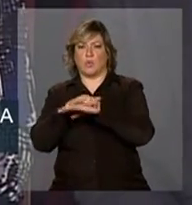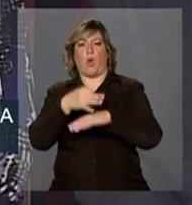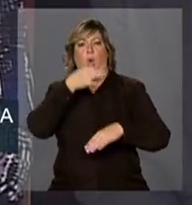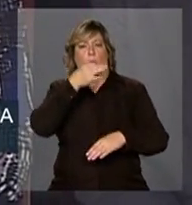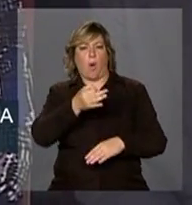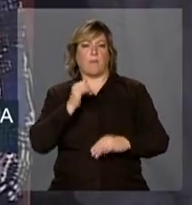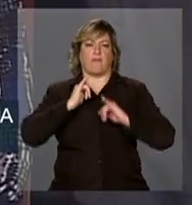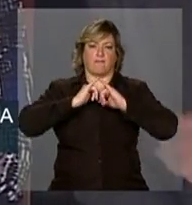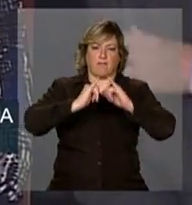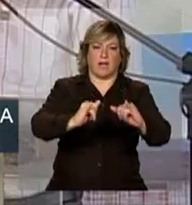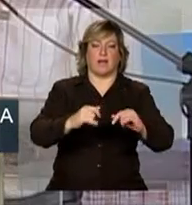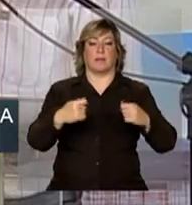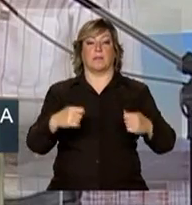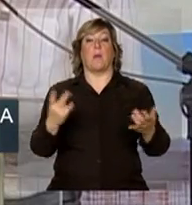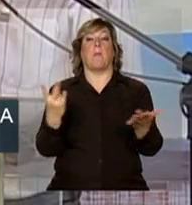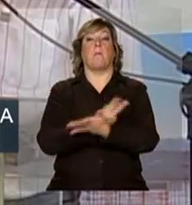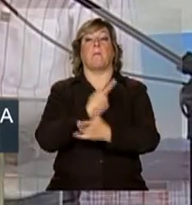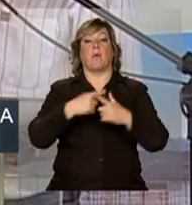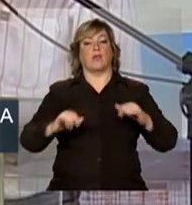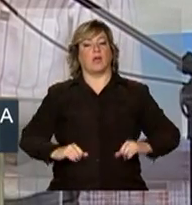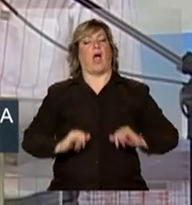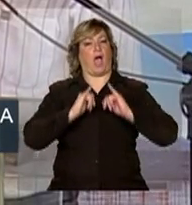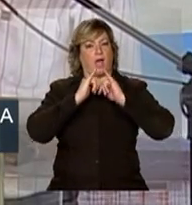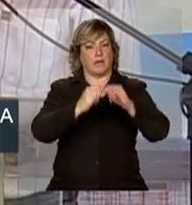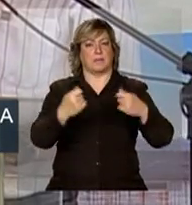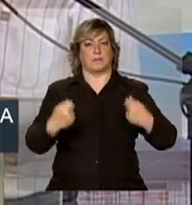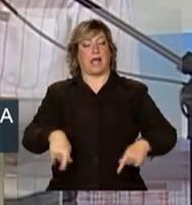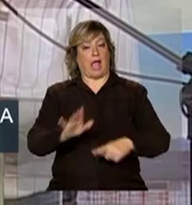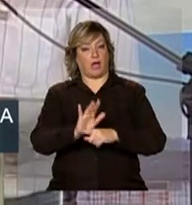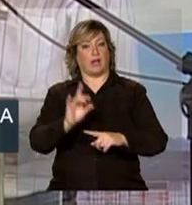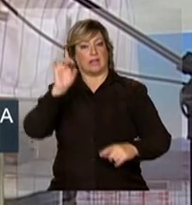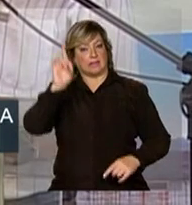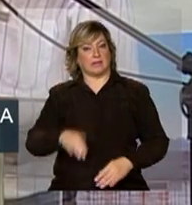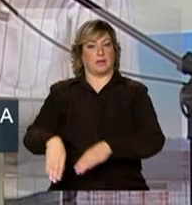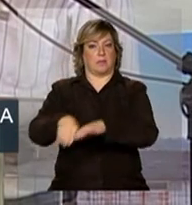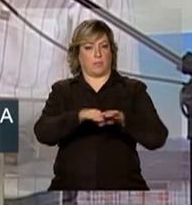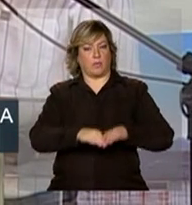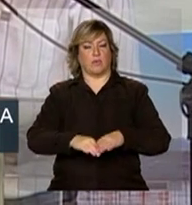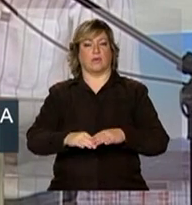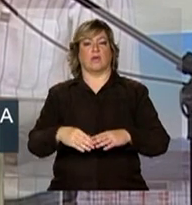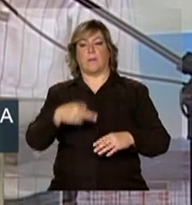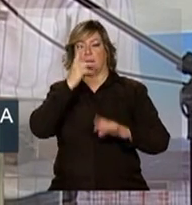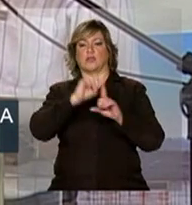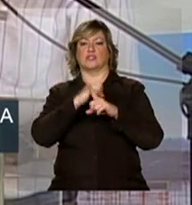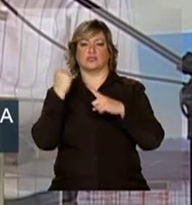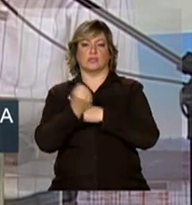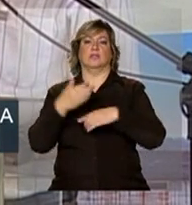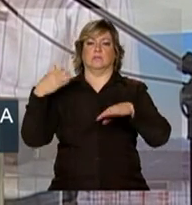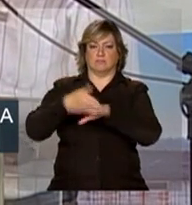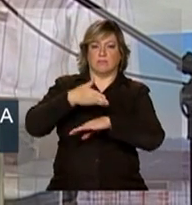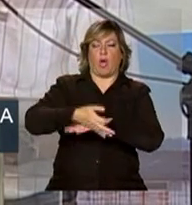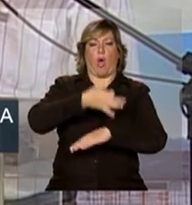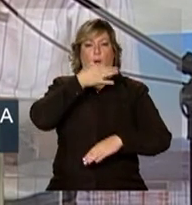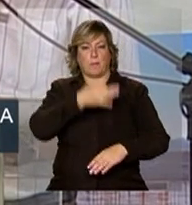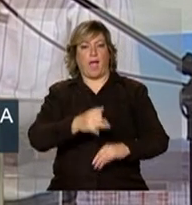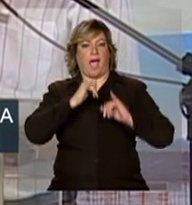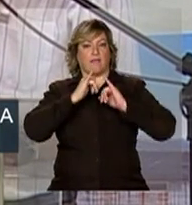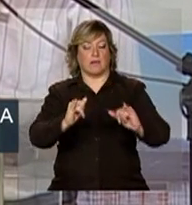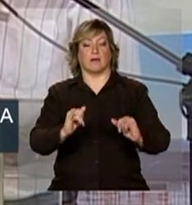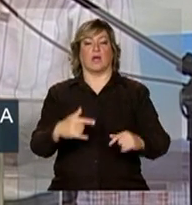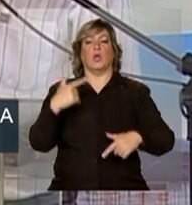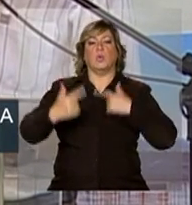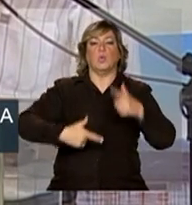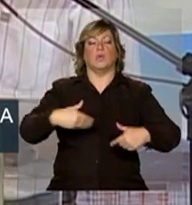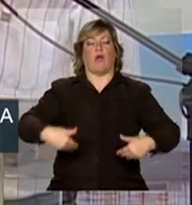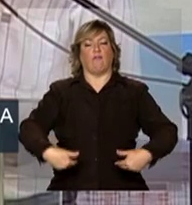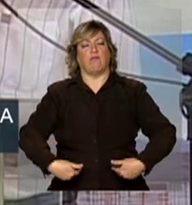afringem. É o fortalecimento da democracia, é a participação social no combate à fome,